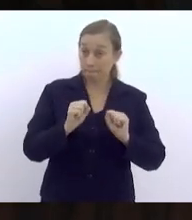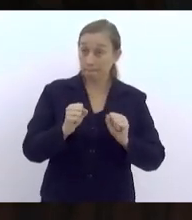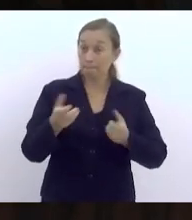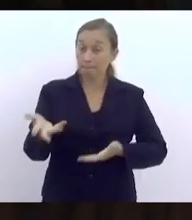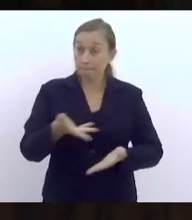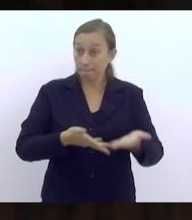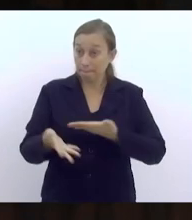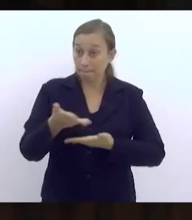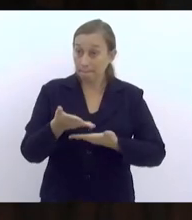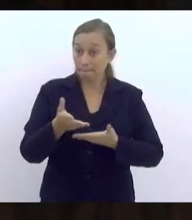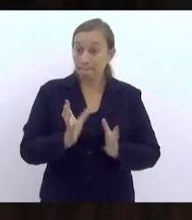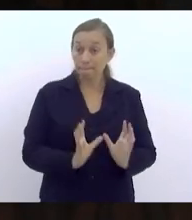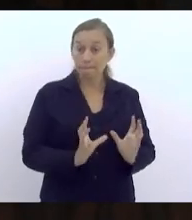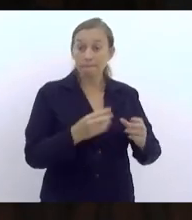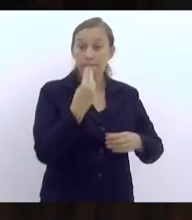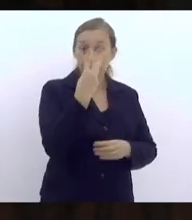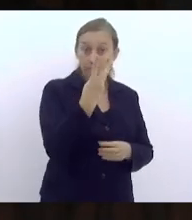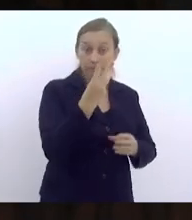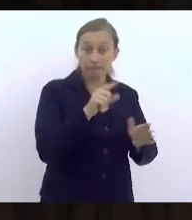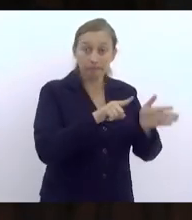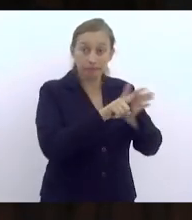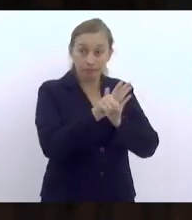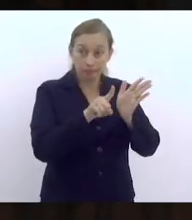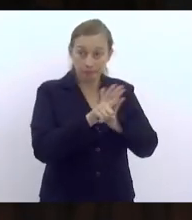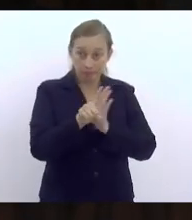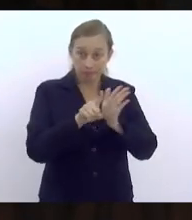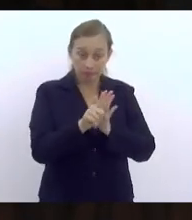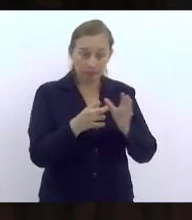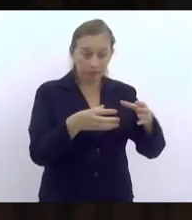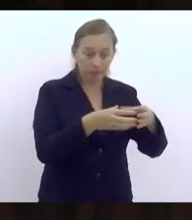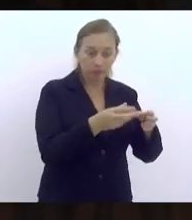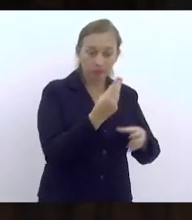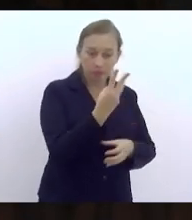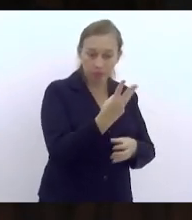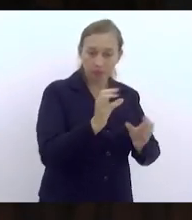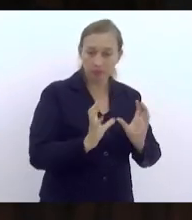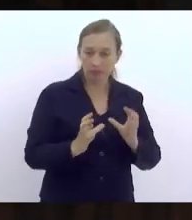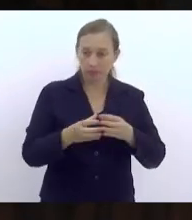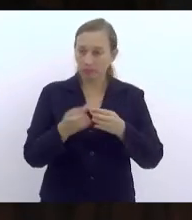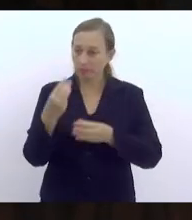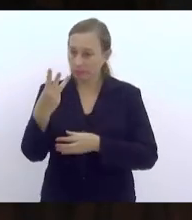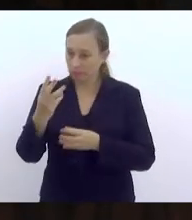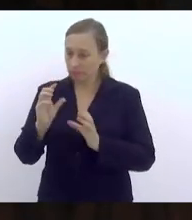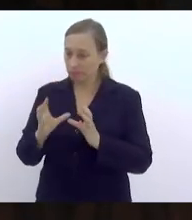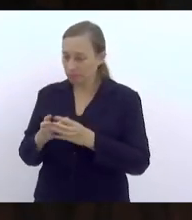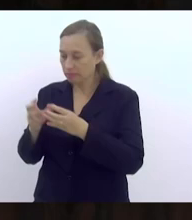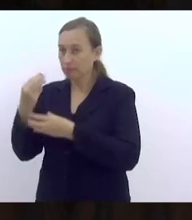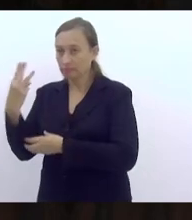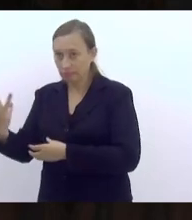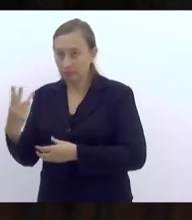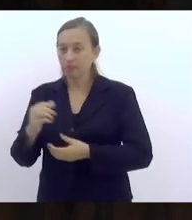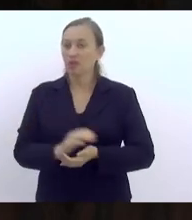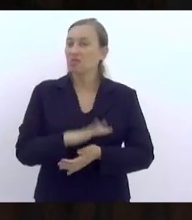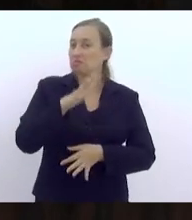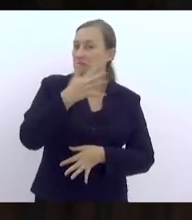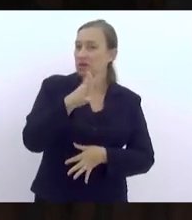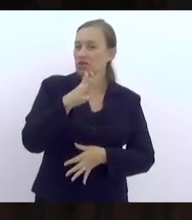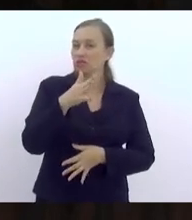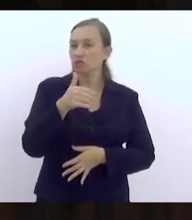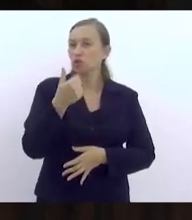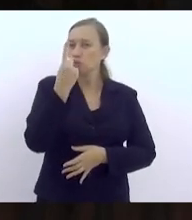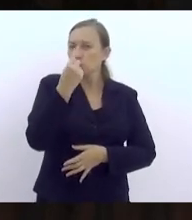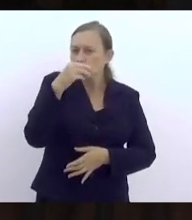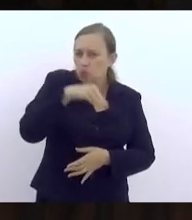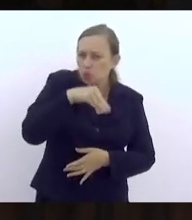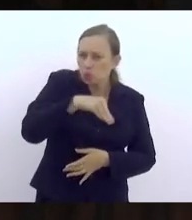blocos de três perguntas, de três intervenções. A gente tentando manter aí mais ou menos um